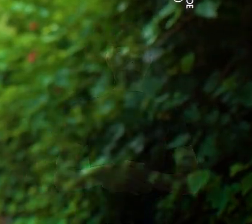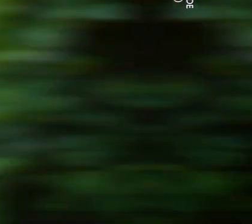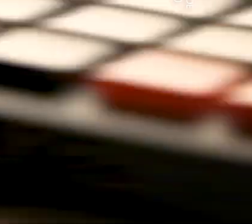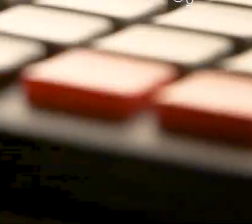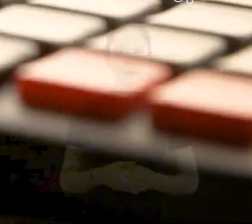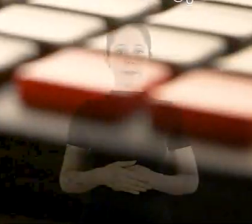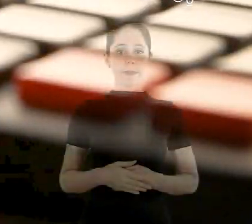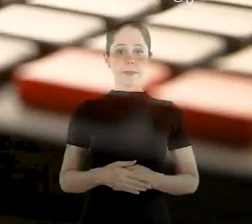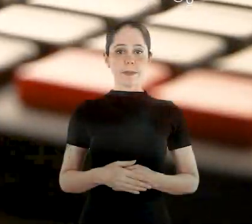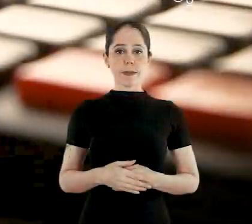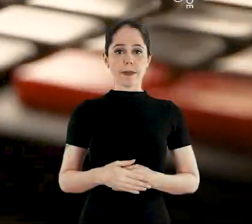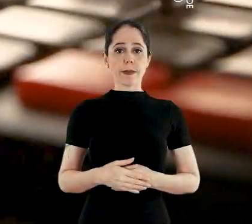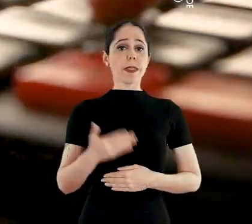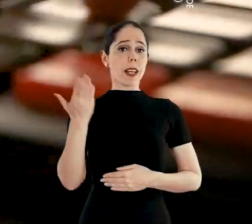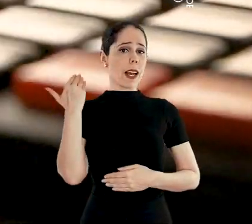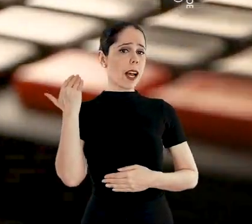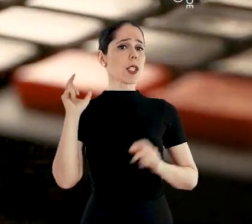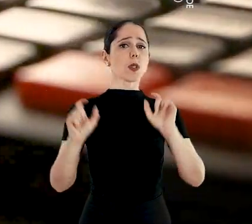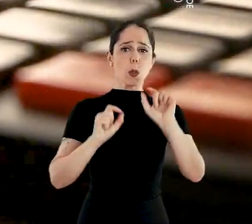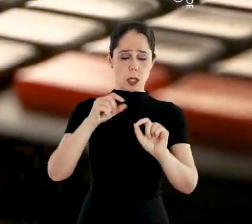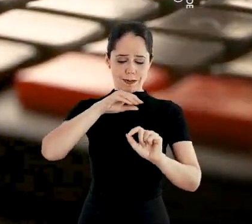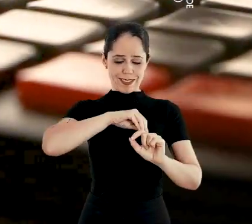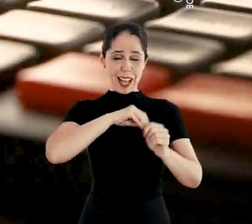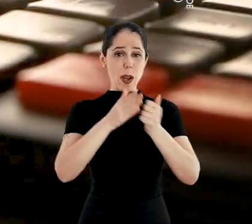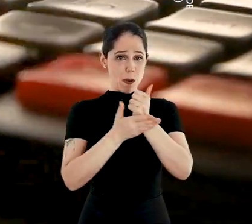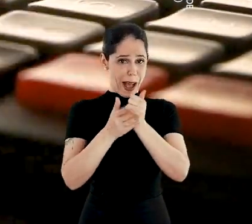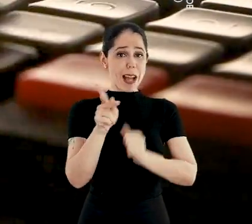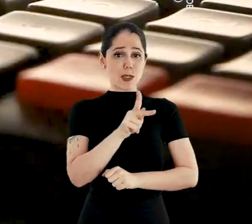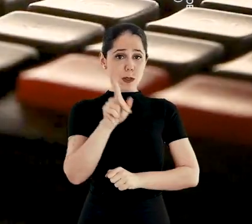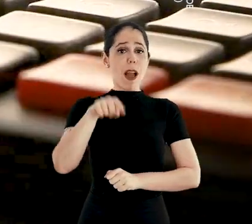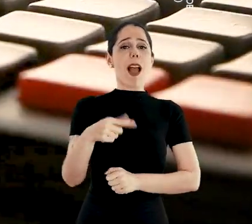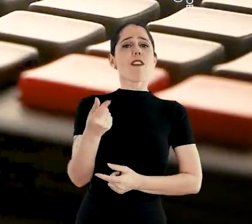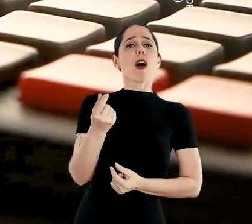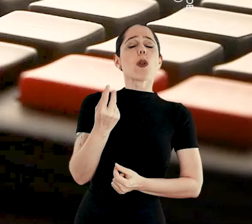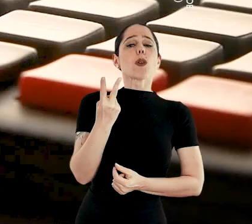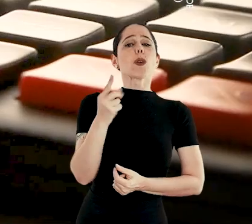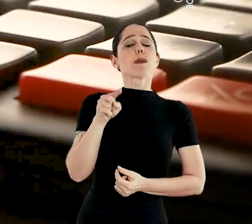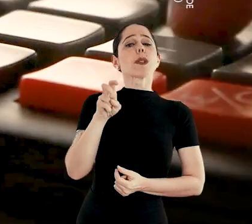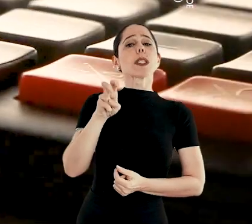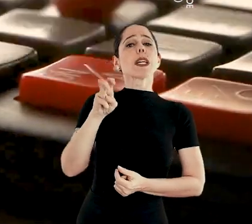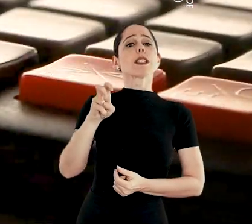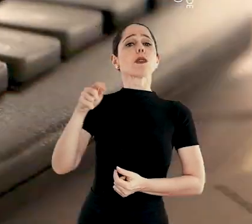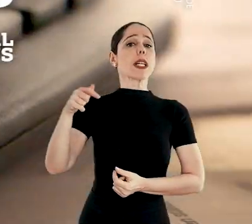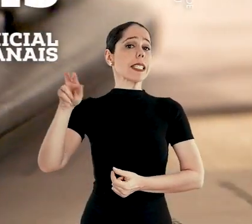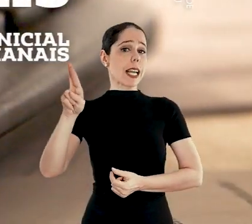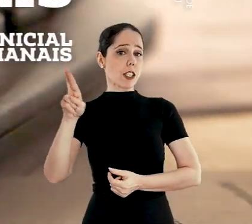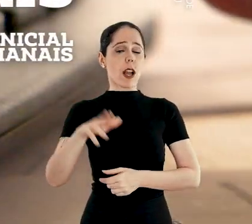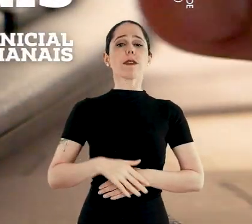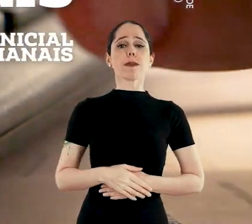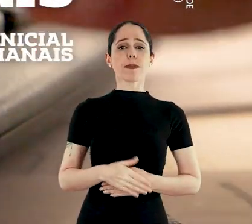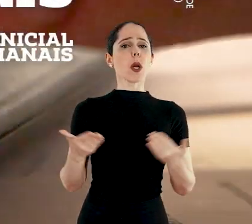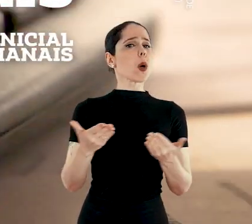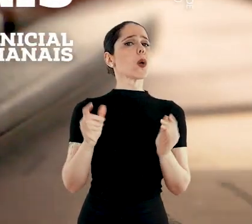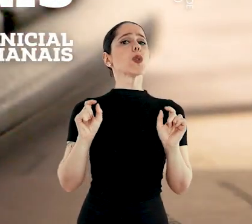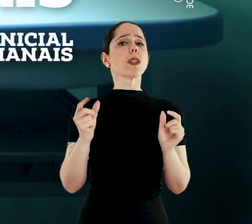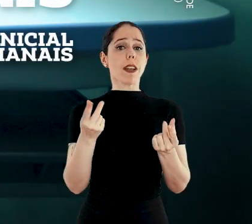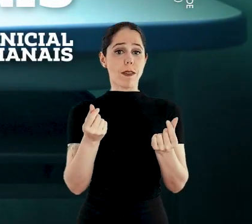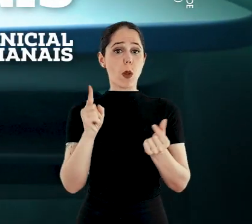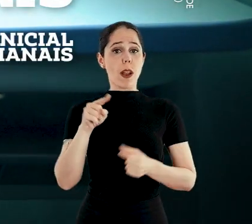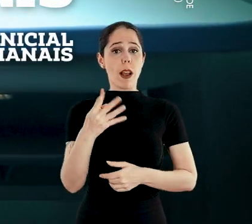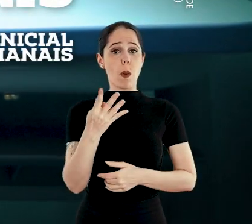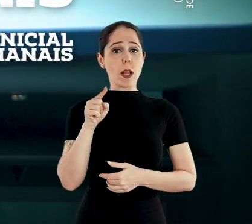fazer. Antes, salário inicial de um professor era R$ 2.557. Hoje, é R$